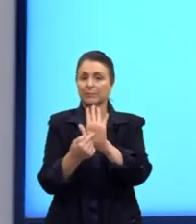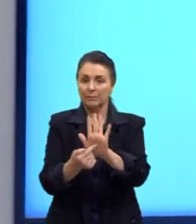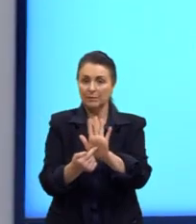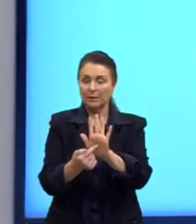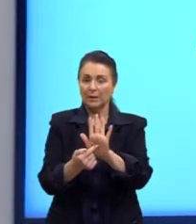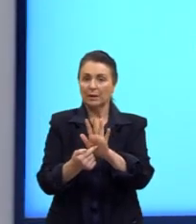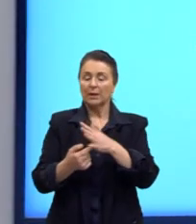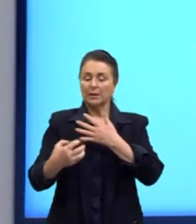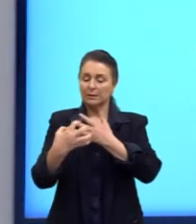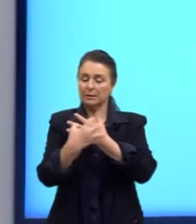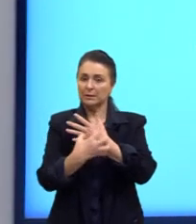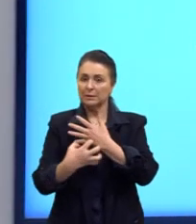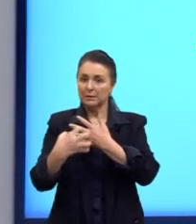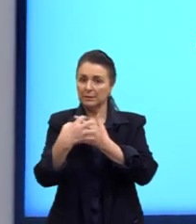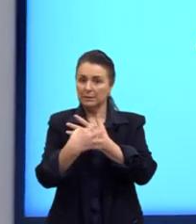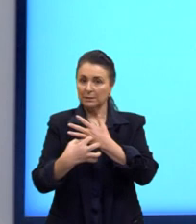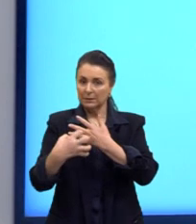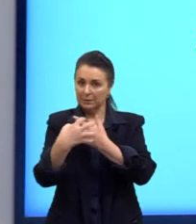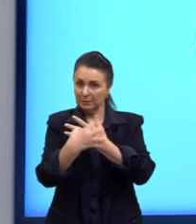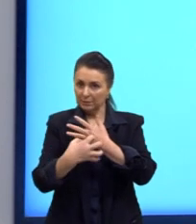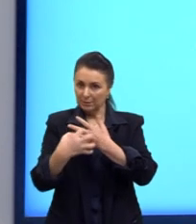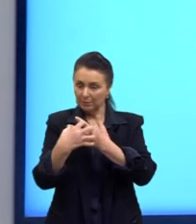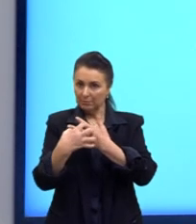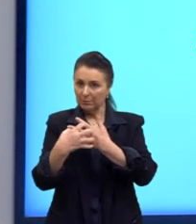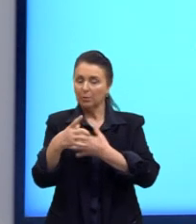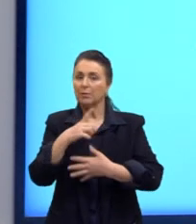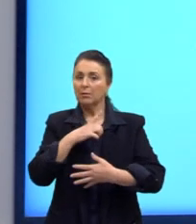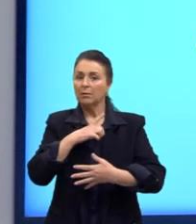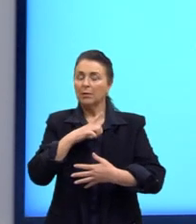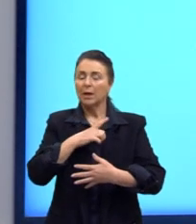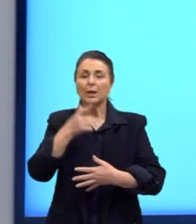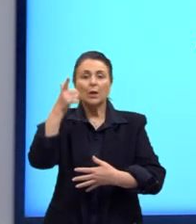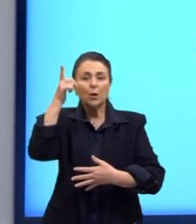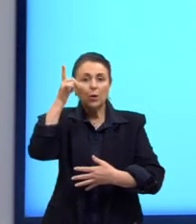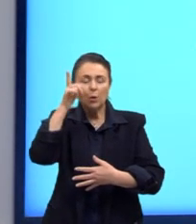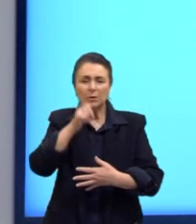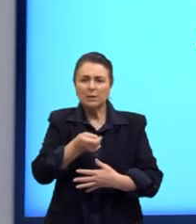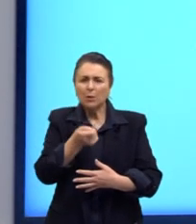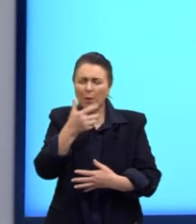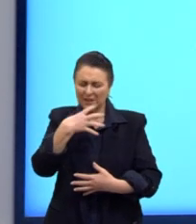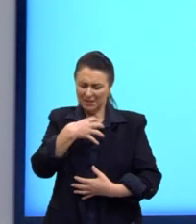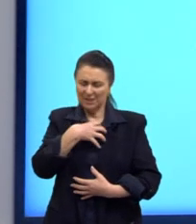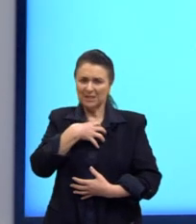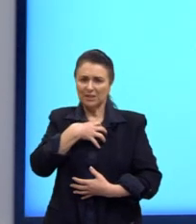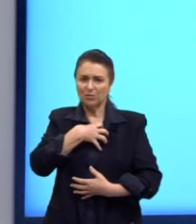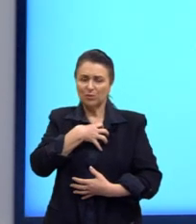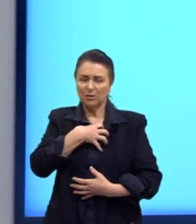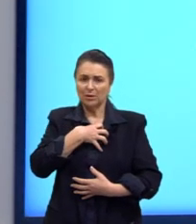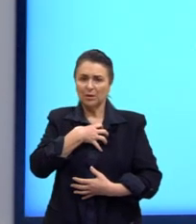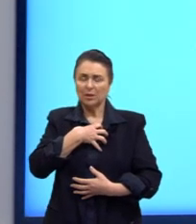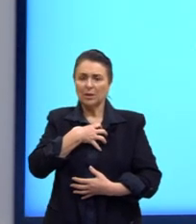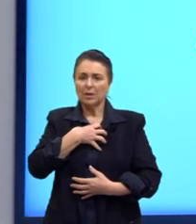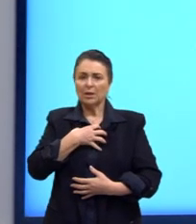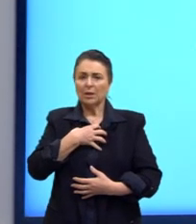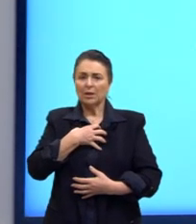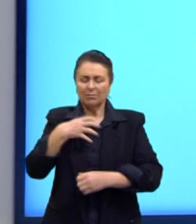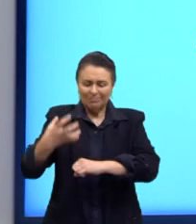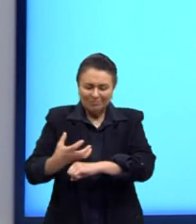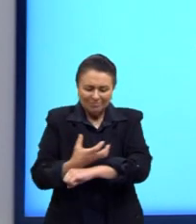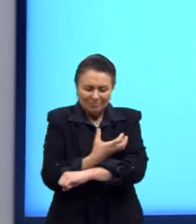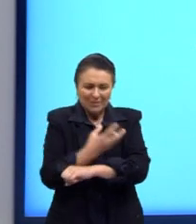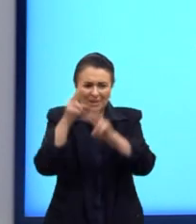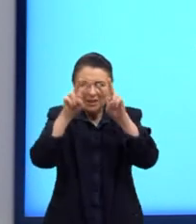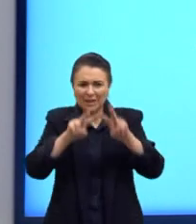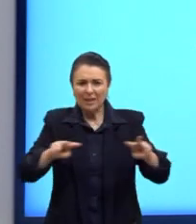sinestesia. O que é uma sinestesia? É quando a gente consegue quase que sentir, através dos nossos sentidos, da